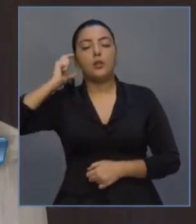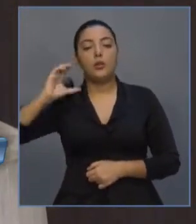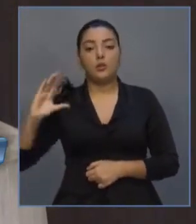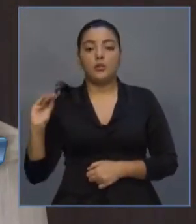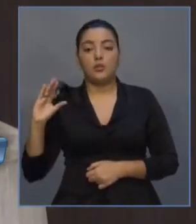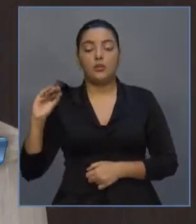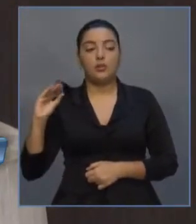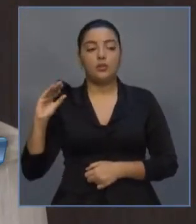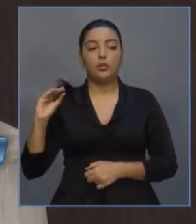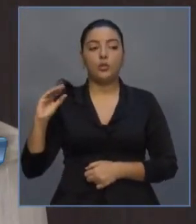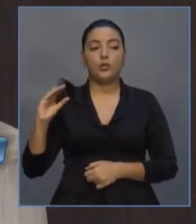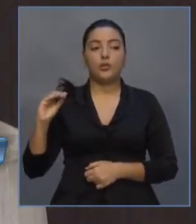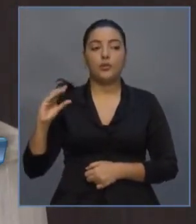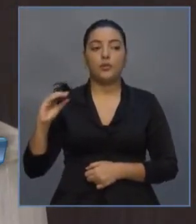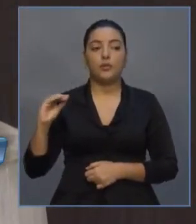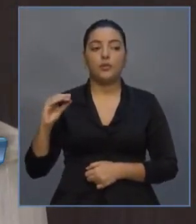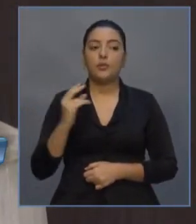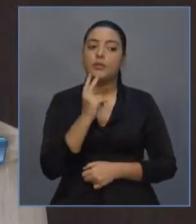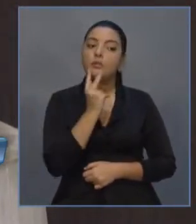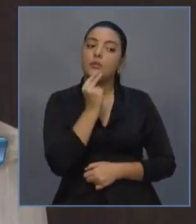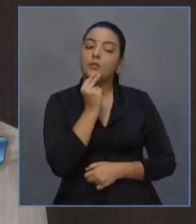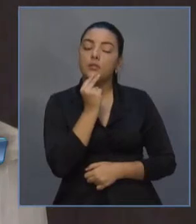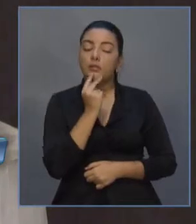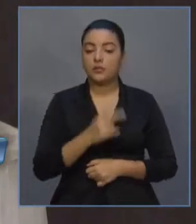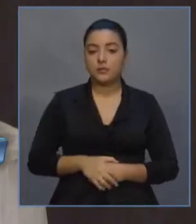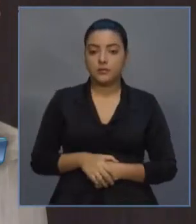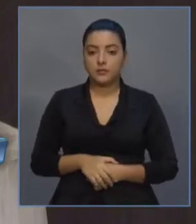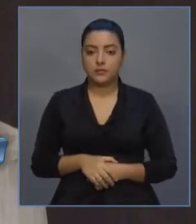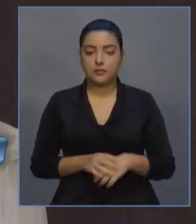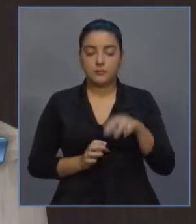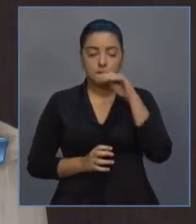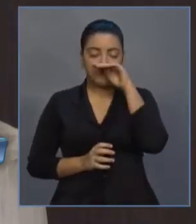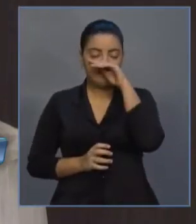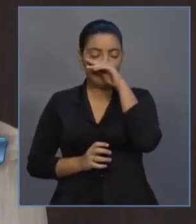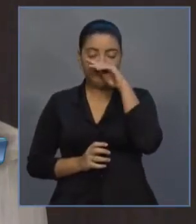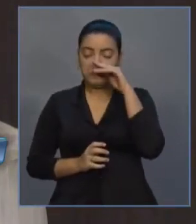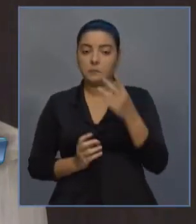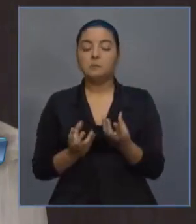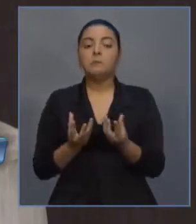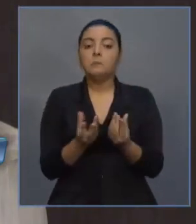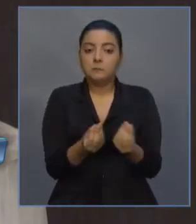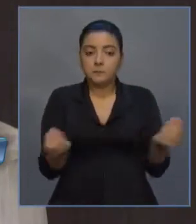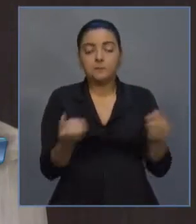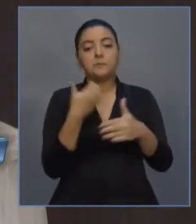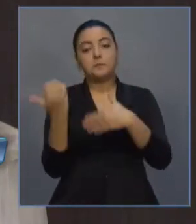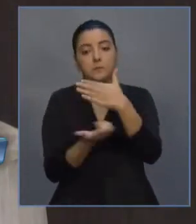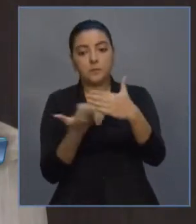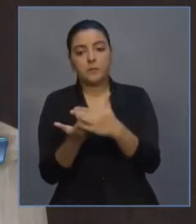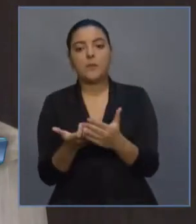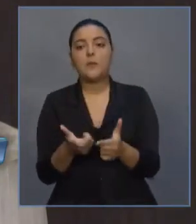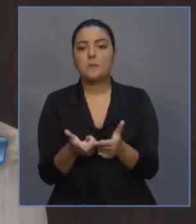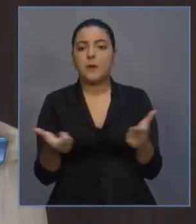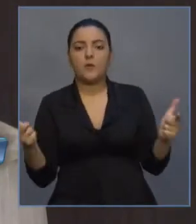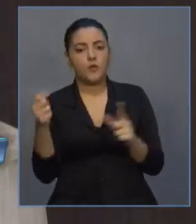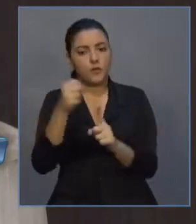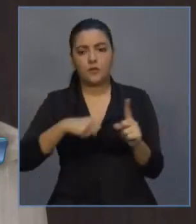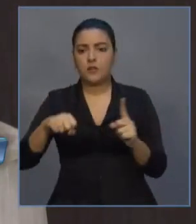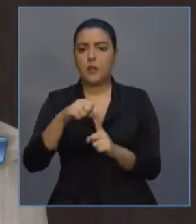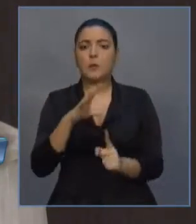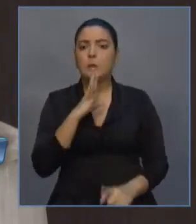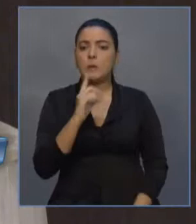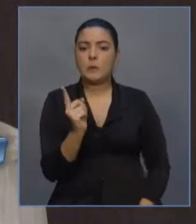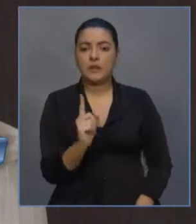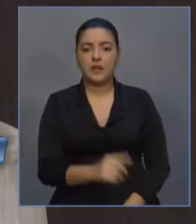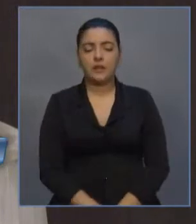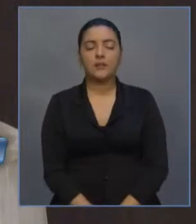É uma repetição. Renúncia fiscal para grandes empreendimentos, que a gente quer, sociedade não sabe quais são, quais são esses setores.